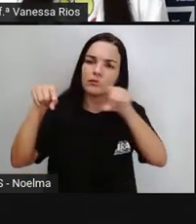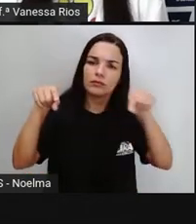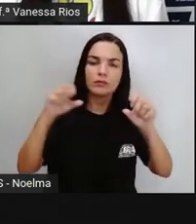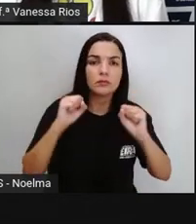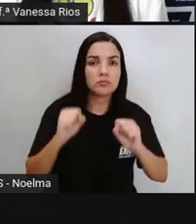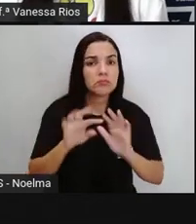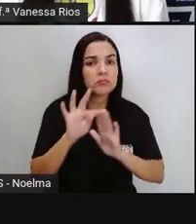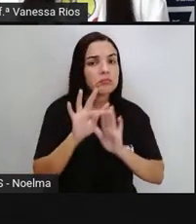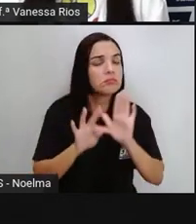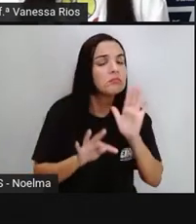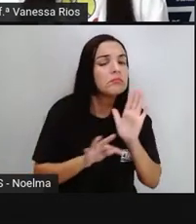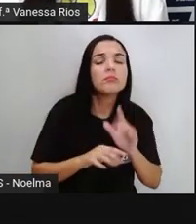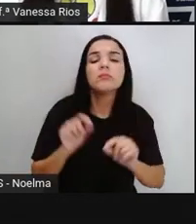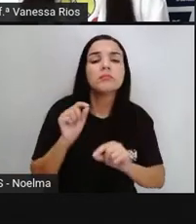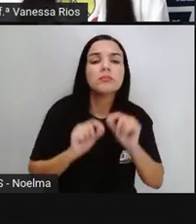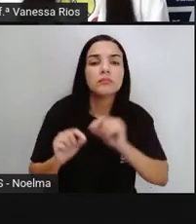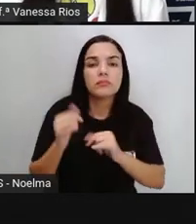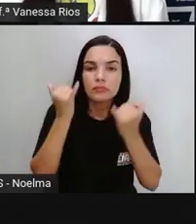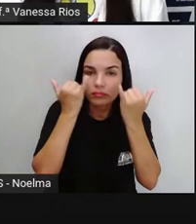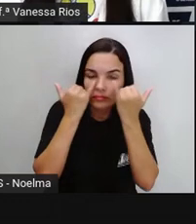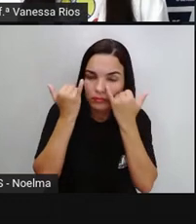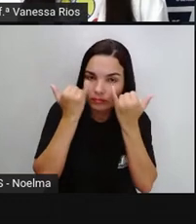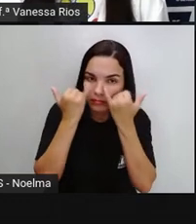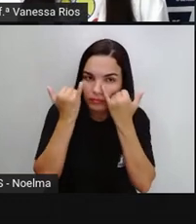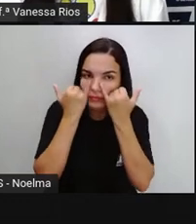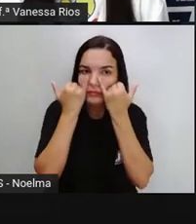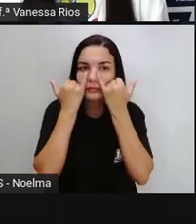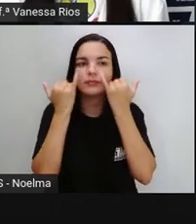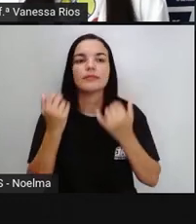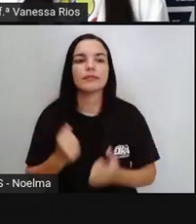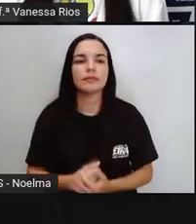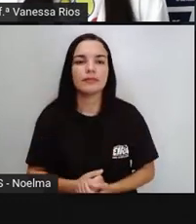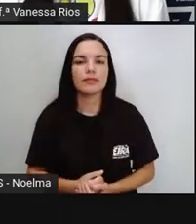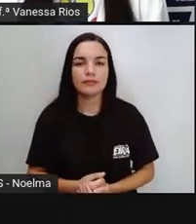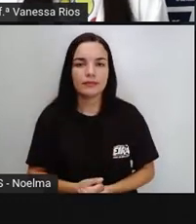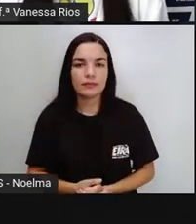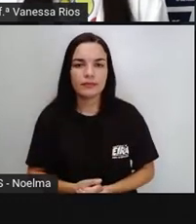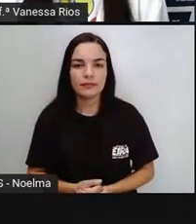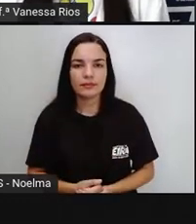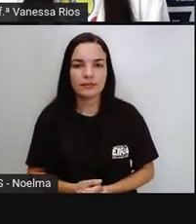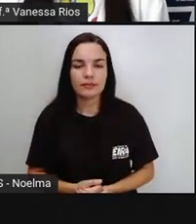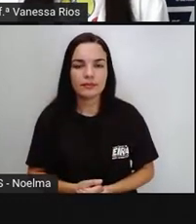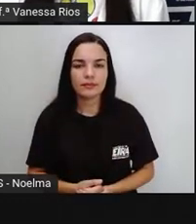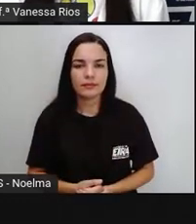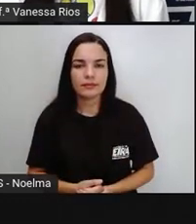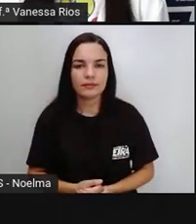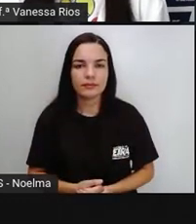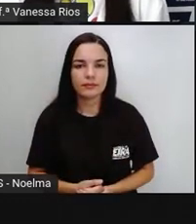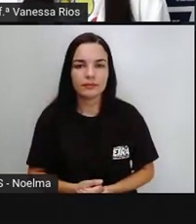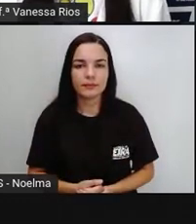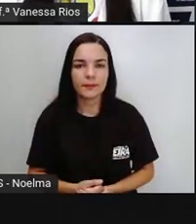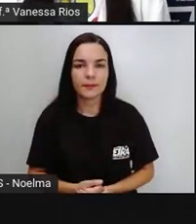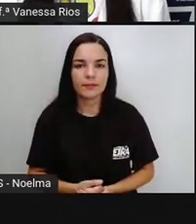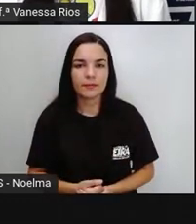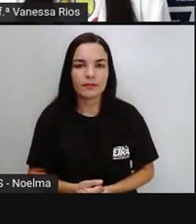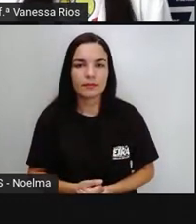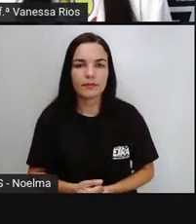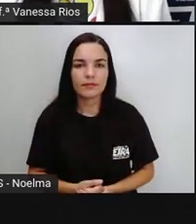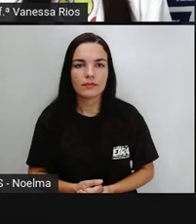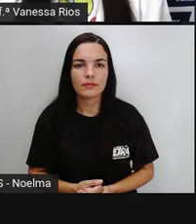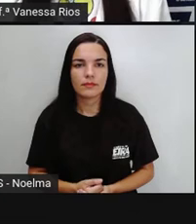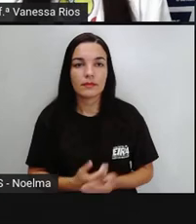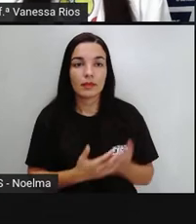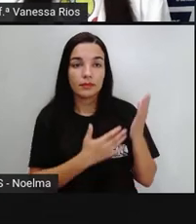Podem ser entendidos como textos que trazem informação, Trazem aí, são textos informativos. E aí,